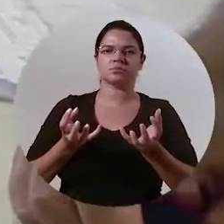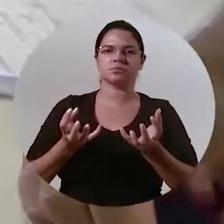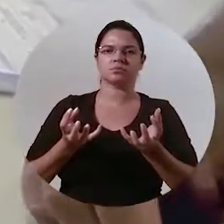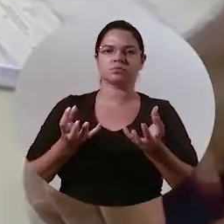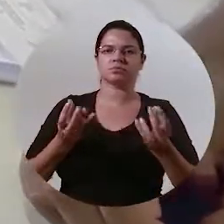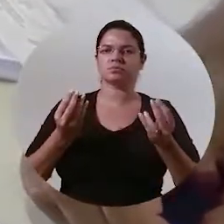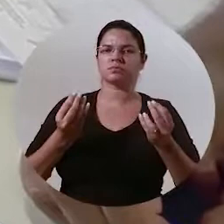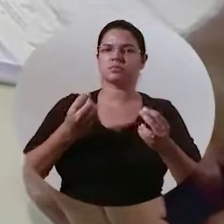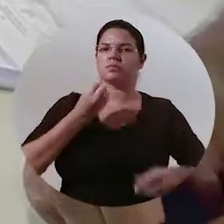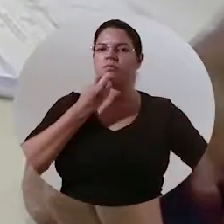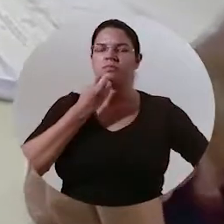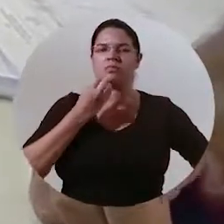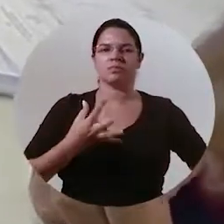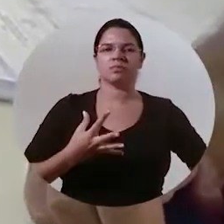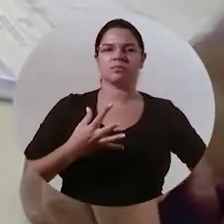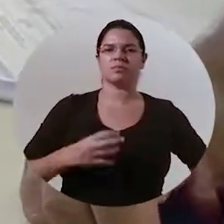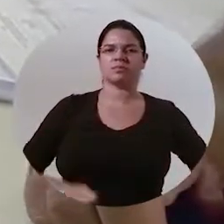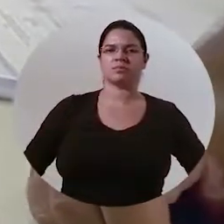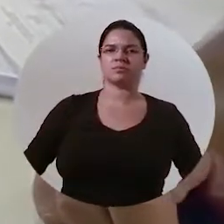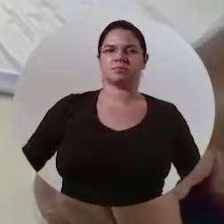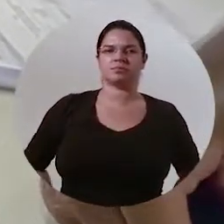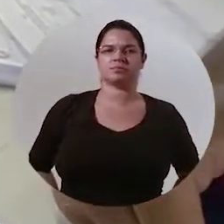Não vai sair nem a morro